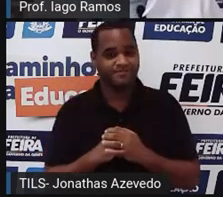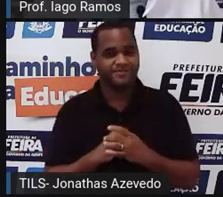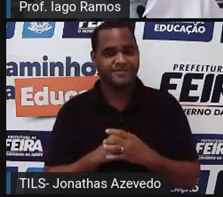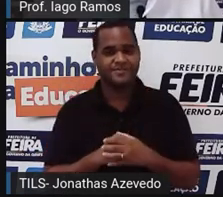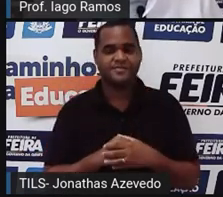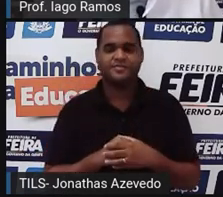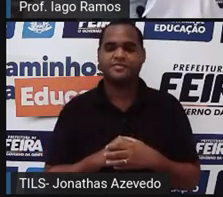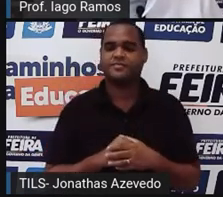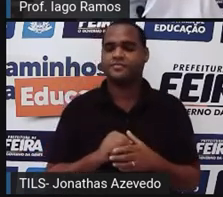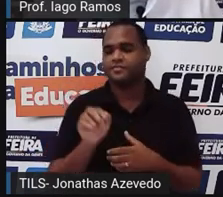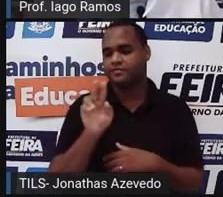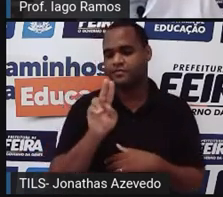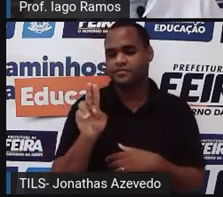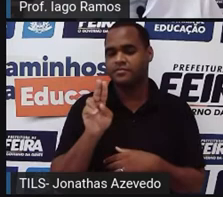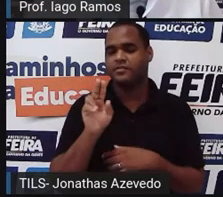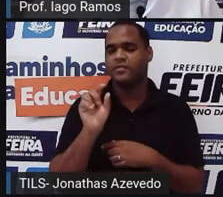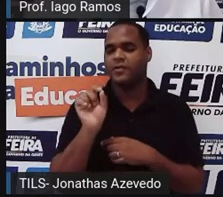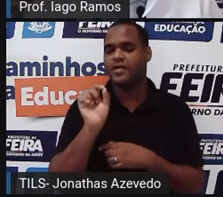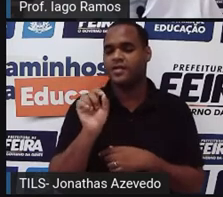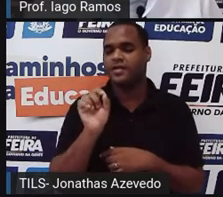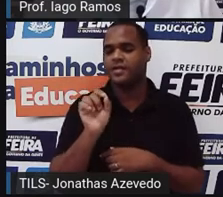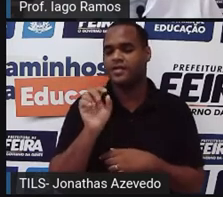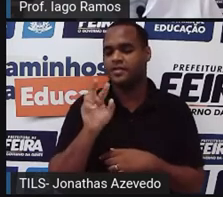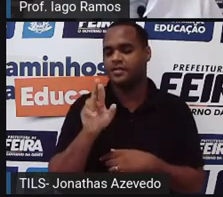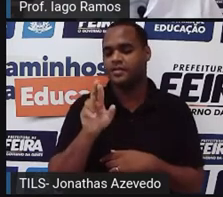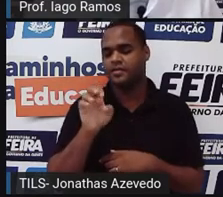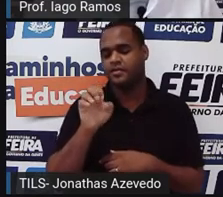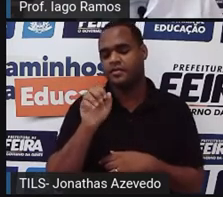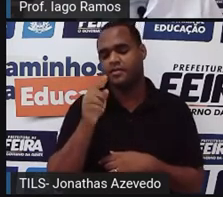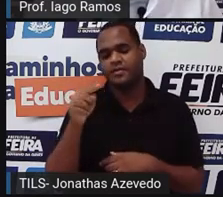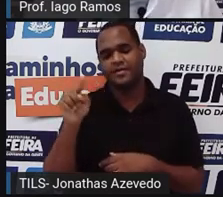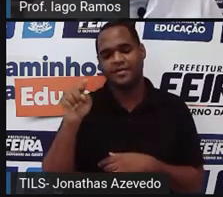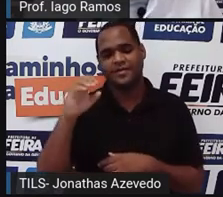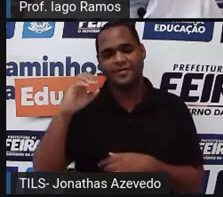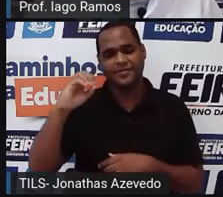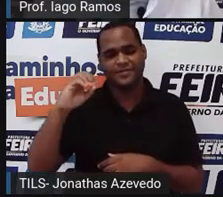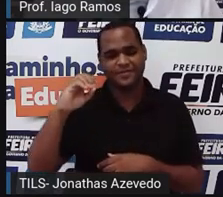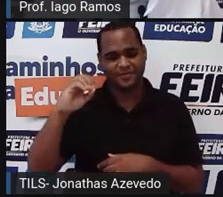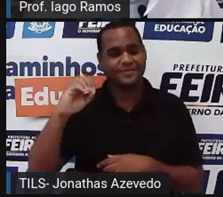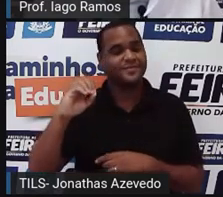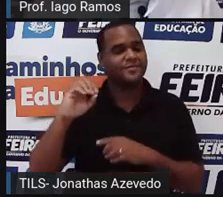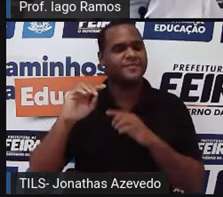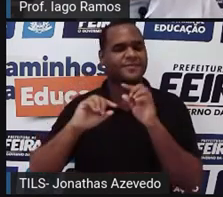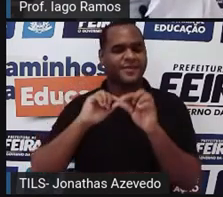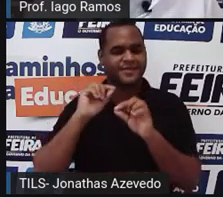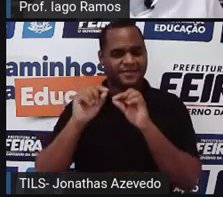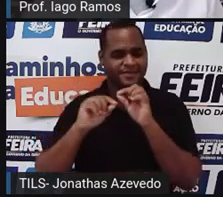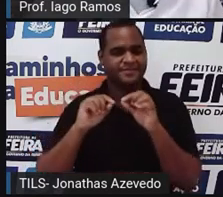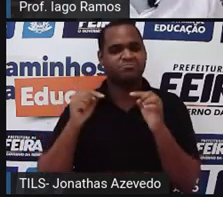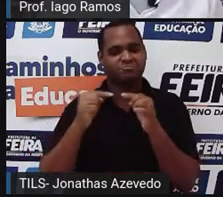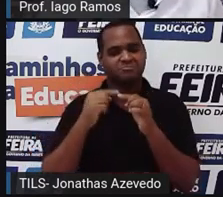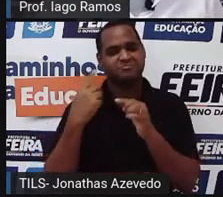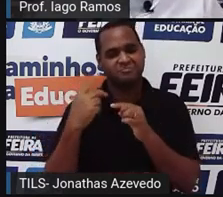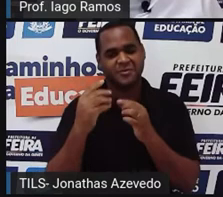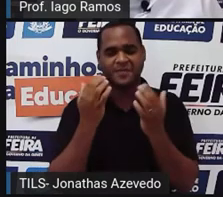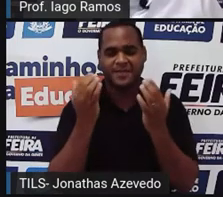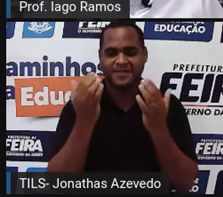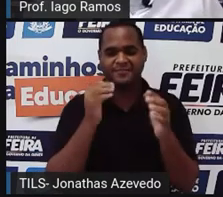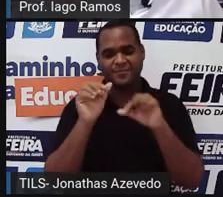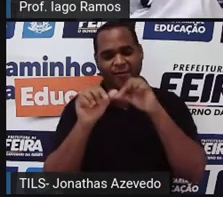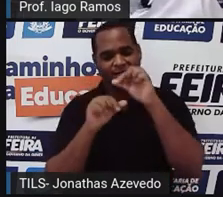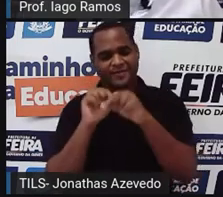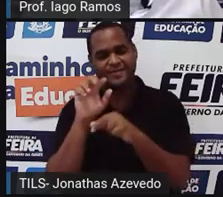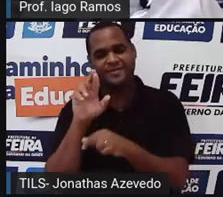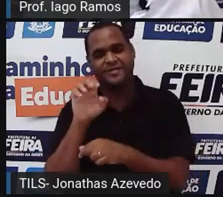O nome disso a matemática vai chamar de razão. Então, para a gente escrever